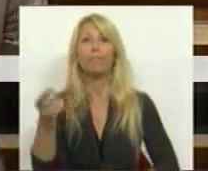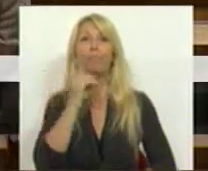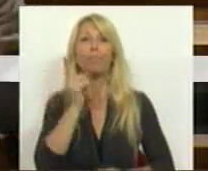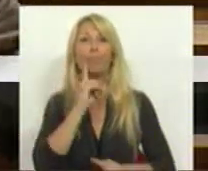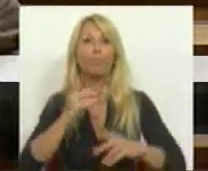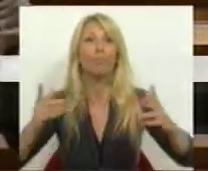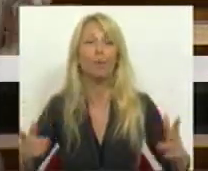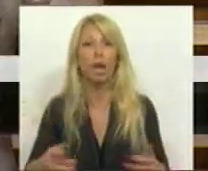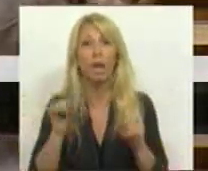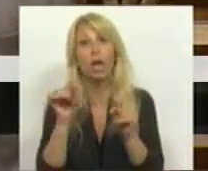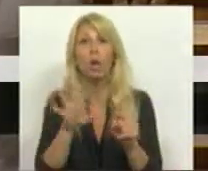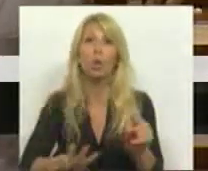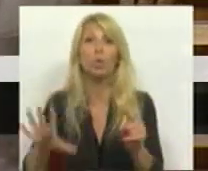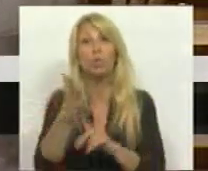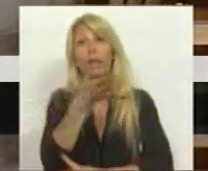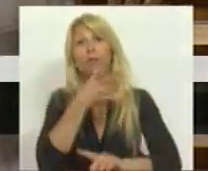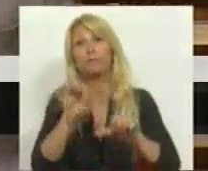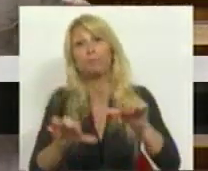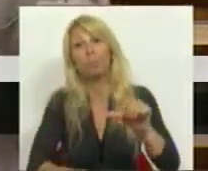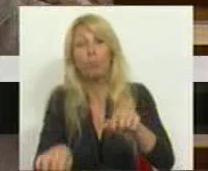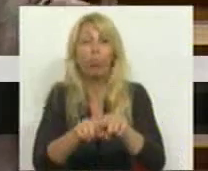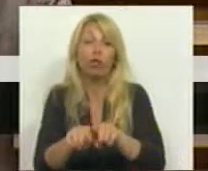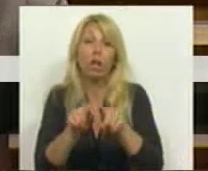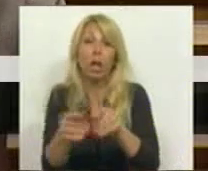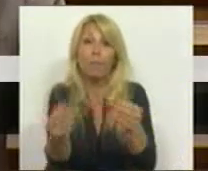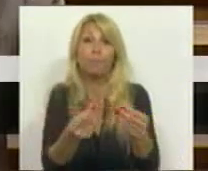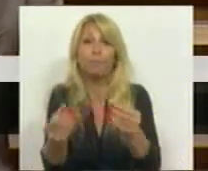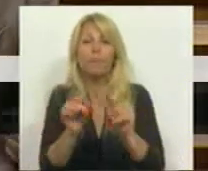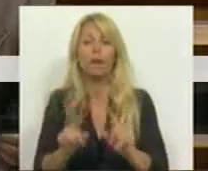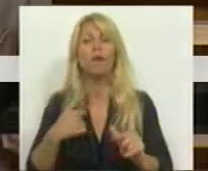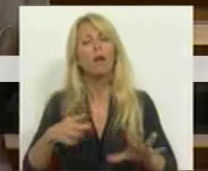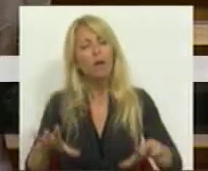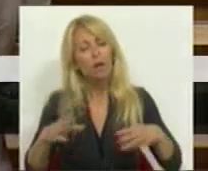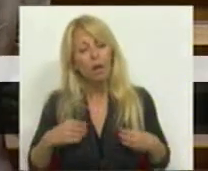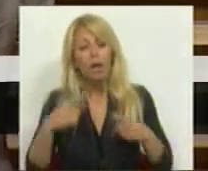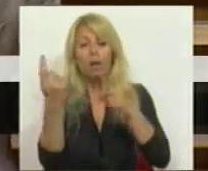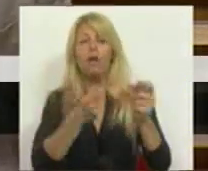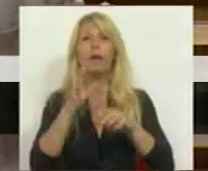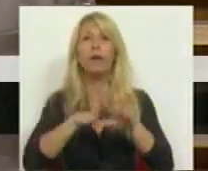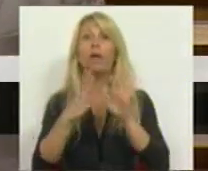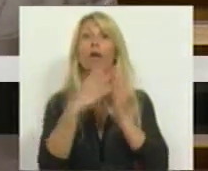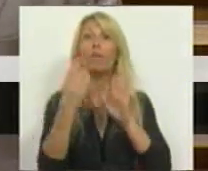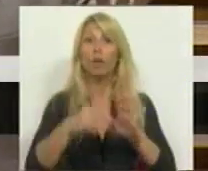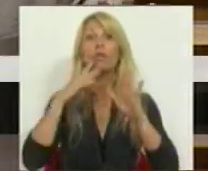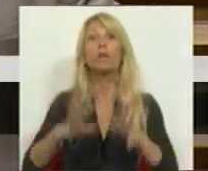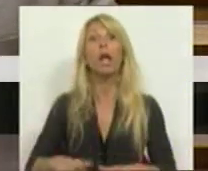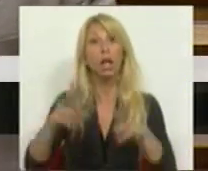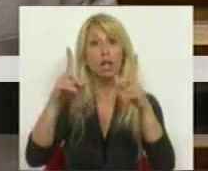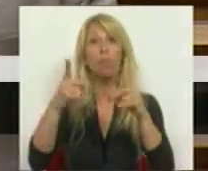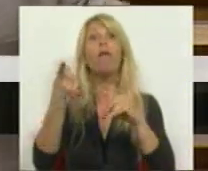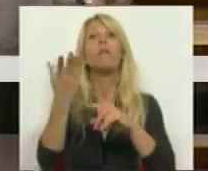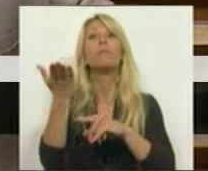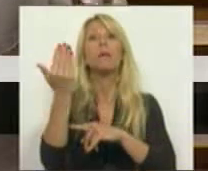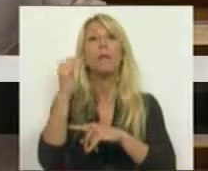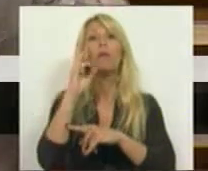retórica política. Mas eu admito uma coisa, é que neste debate sobre modelos de crescimento falta ver o modelo da maioria,